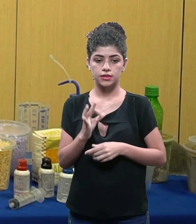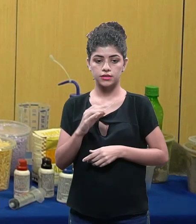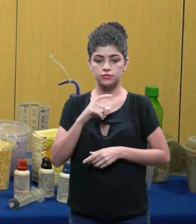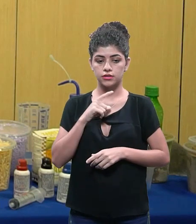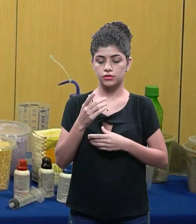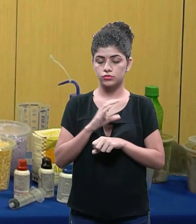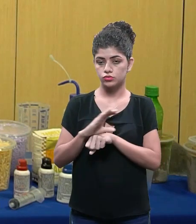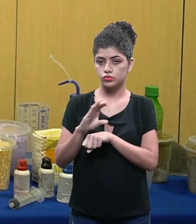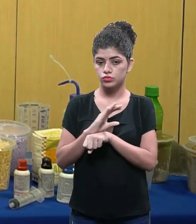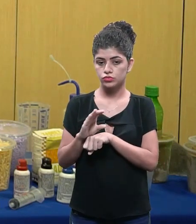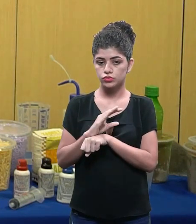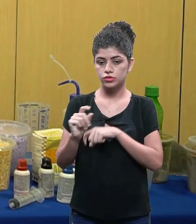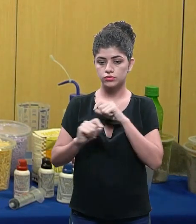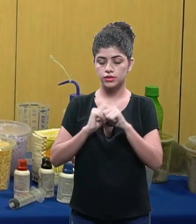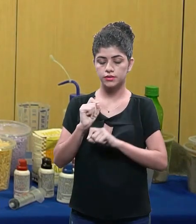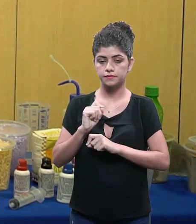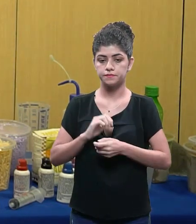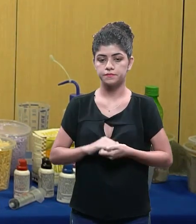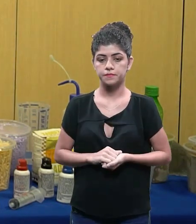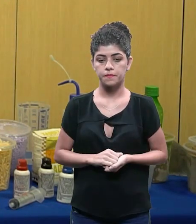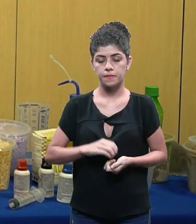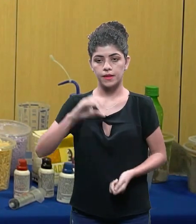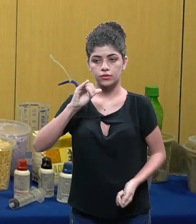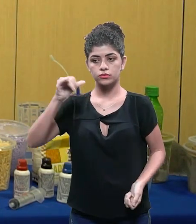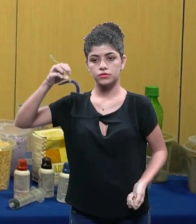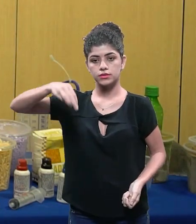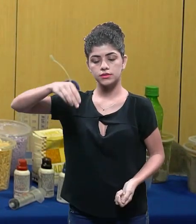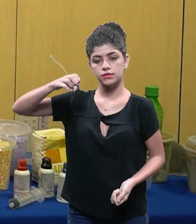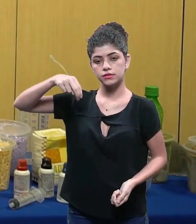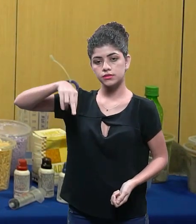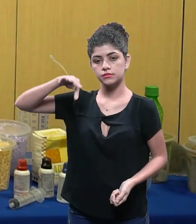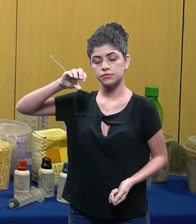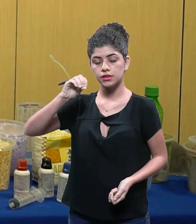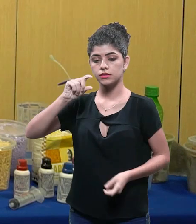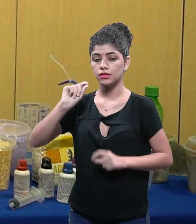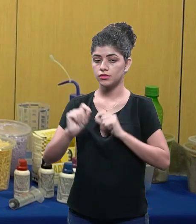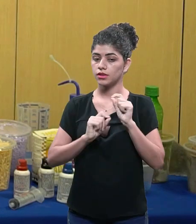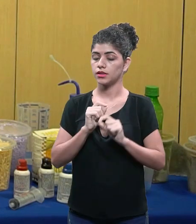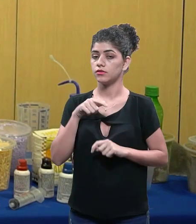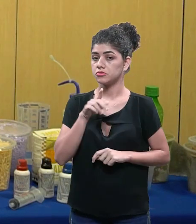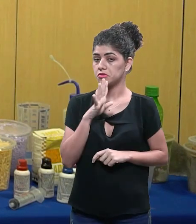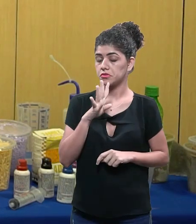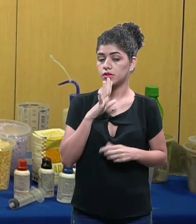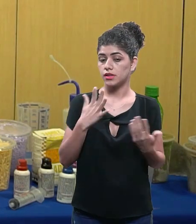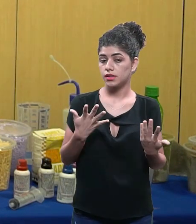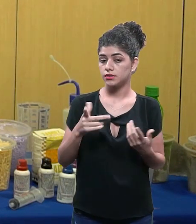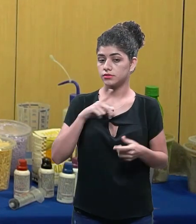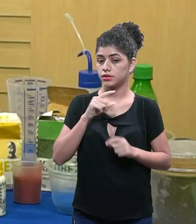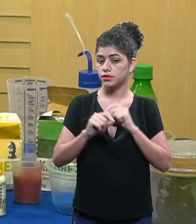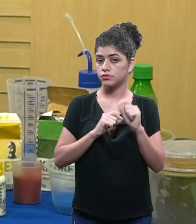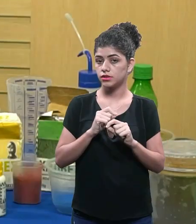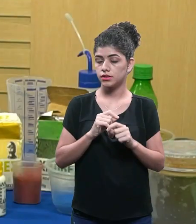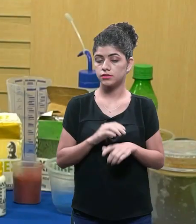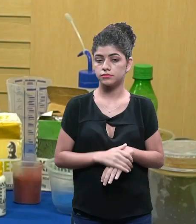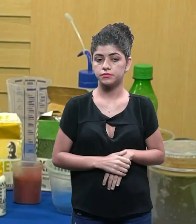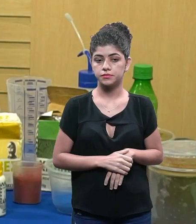certo? Que no nosso curso é o nosso cimento. E o cimento, pessoal no mercado, não sei se vocês conhecem,